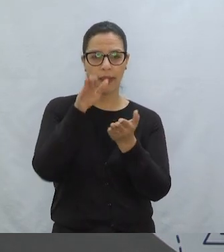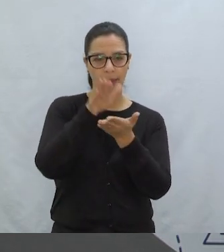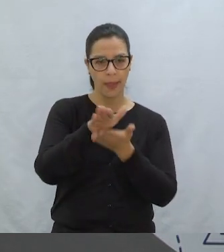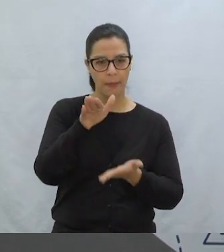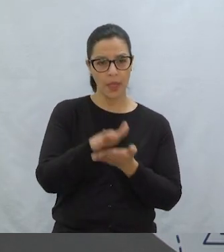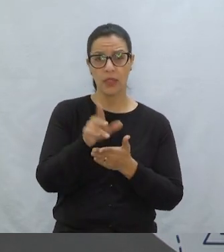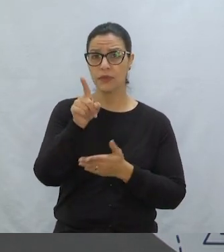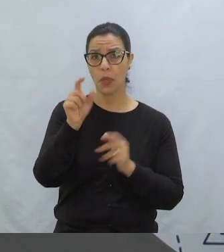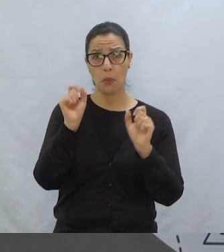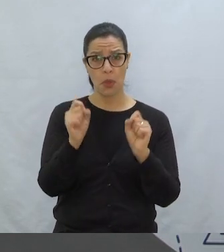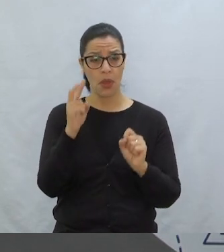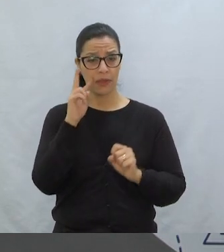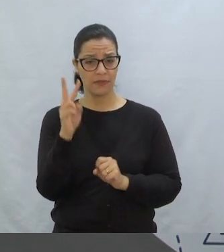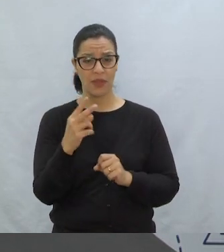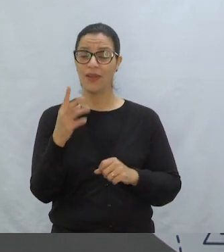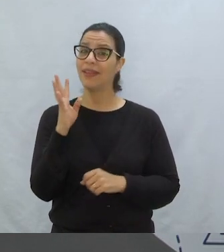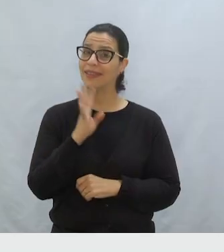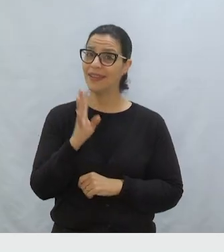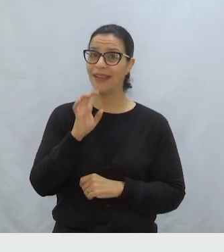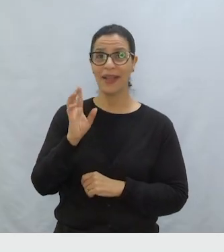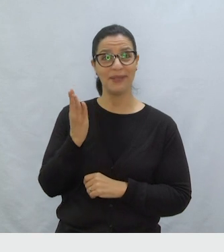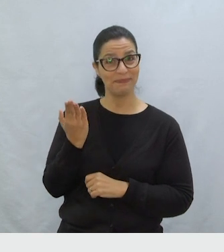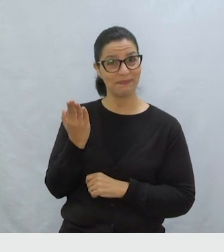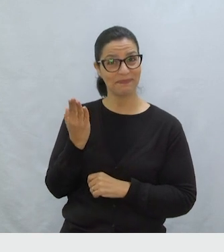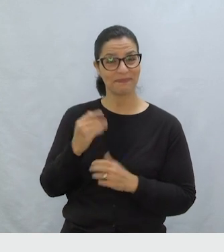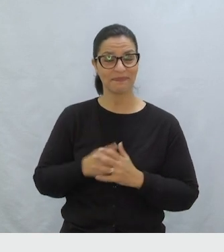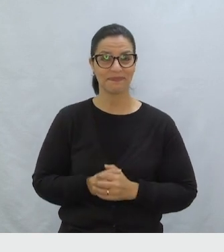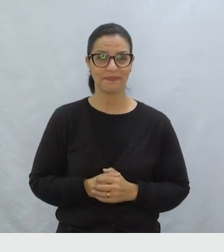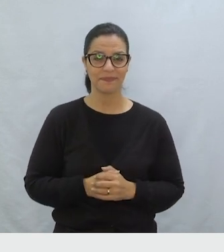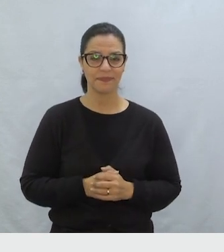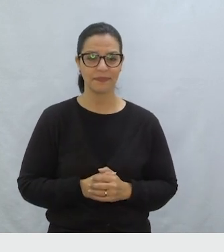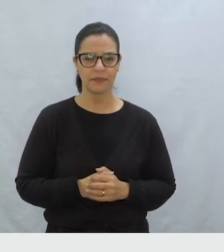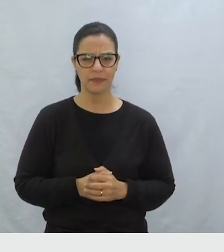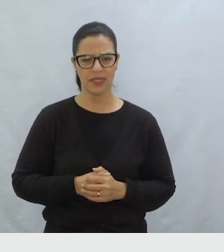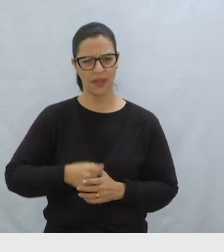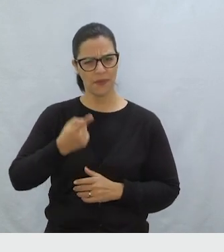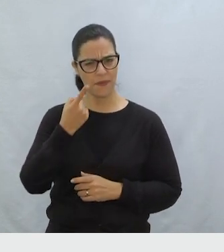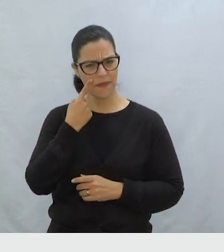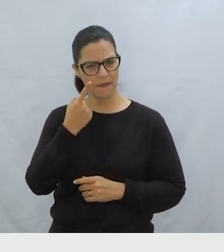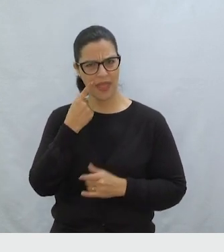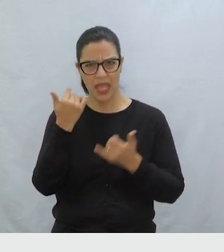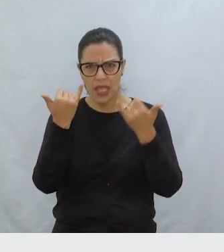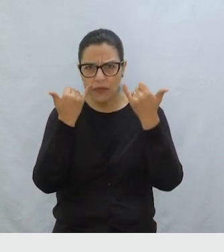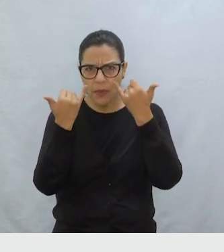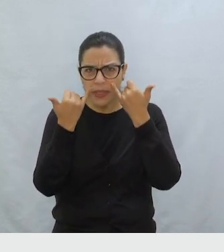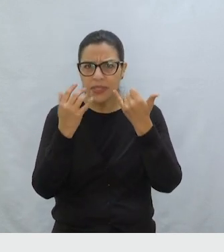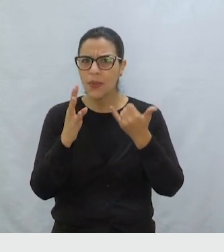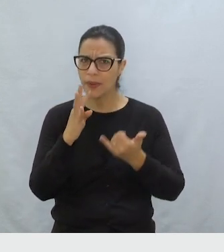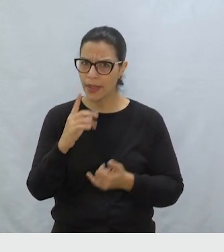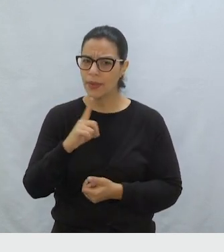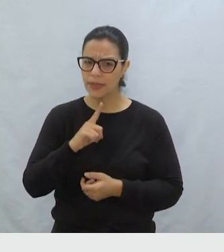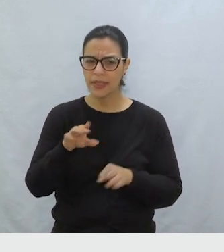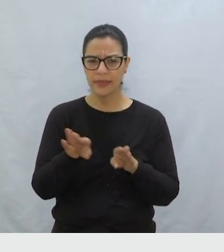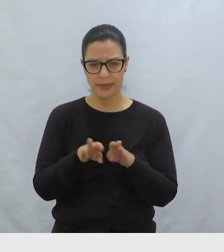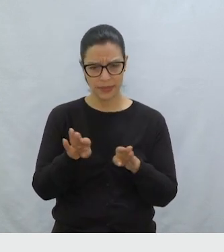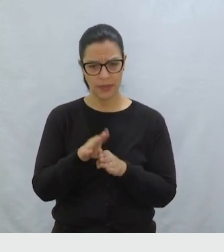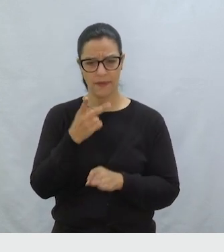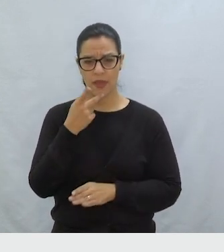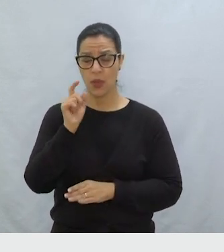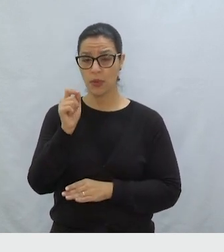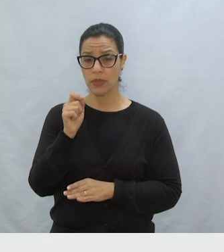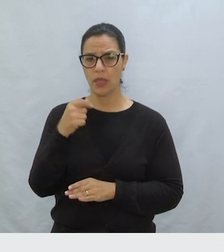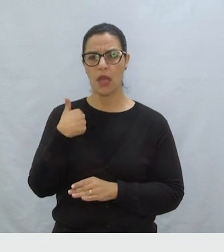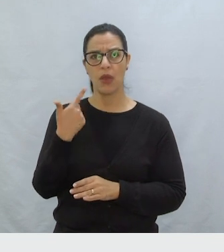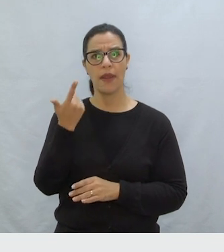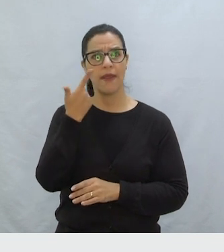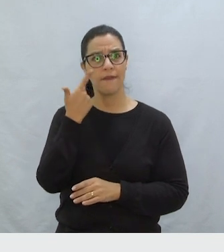jornal impresso que você pode ver aí. Olha que bacana como é que chegou. Opa, tem uma notícia bacana ali. Está dizendo